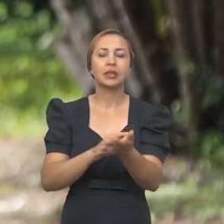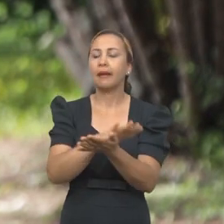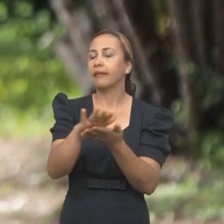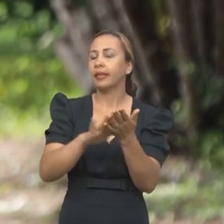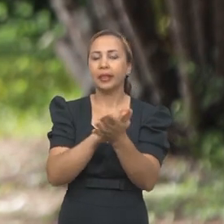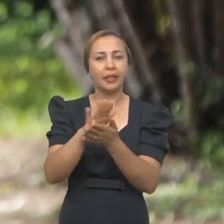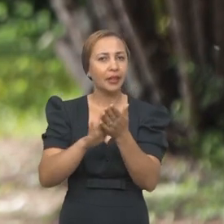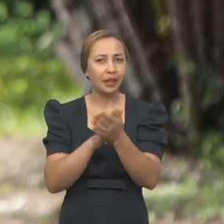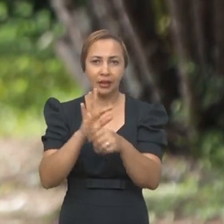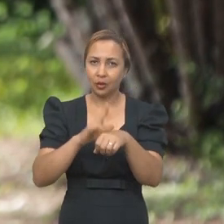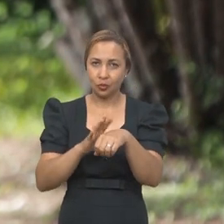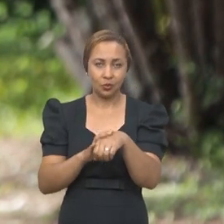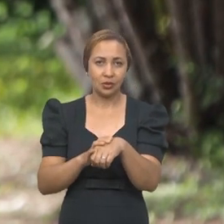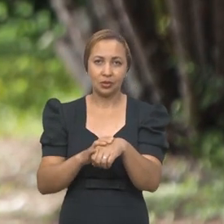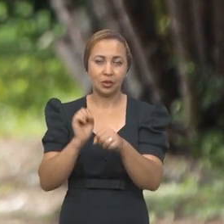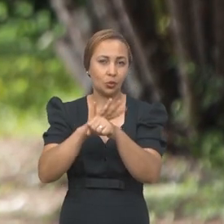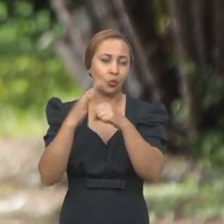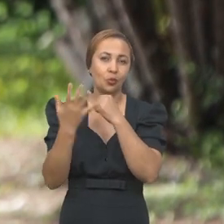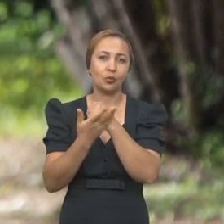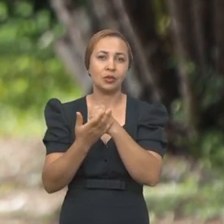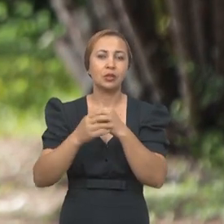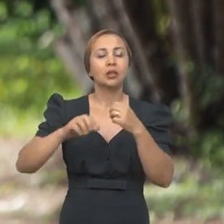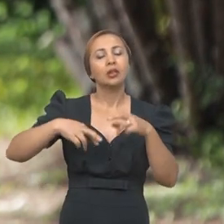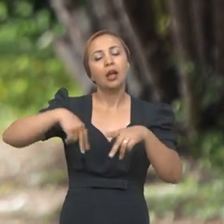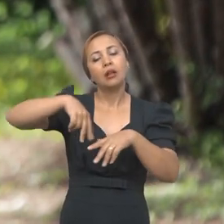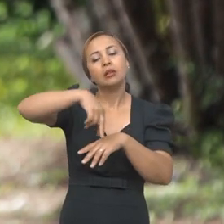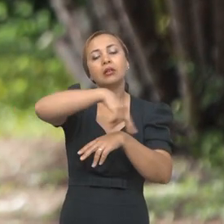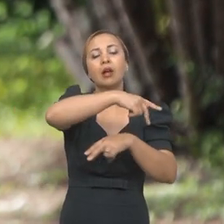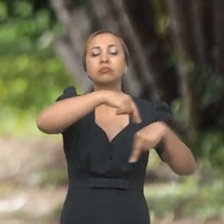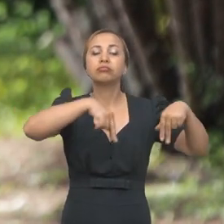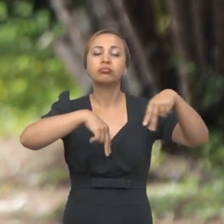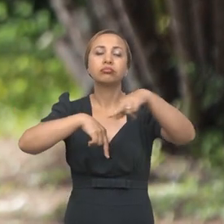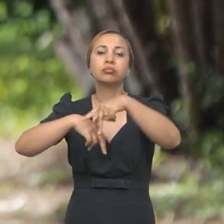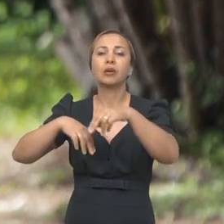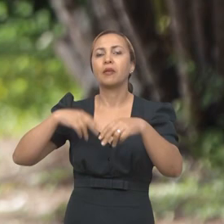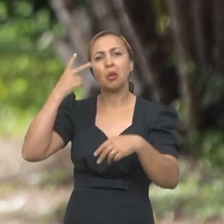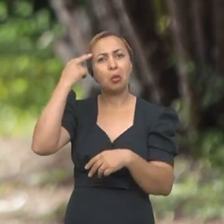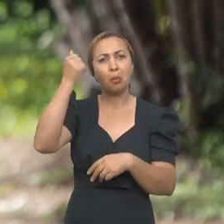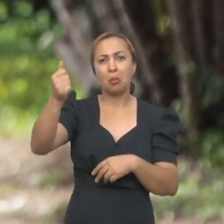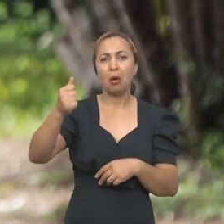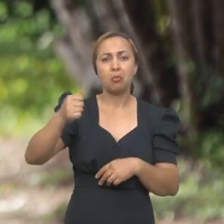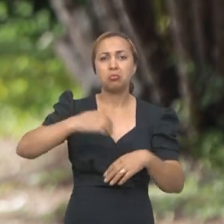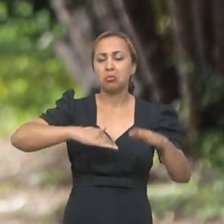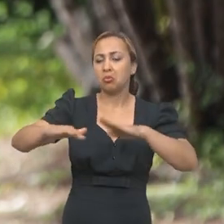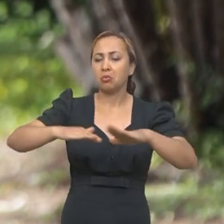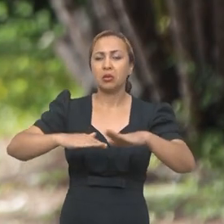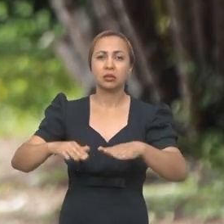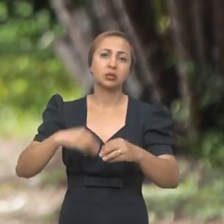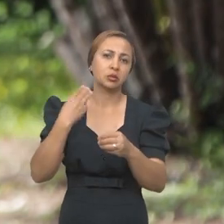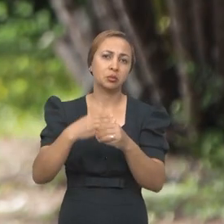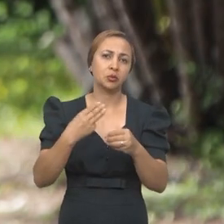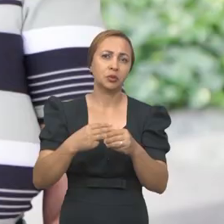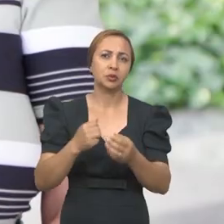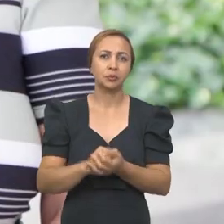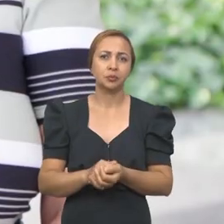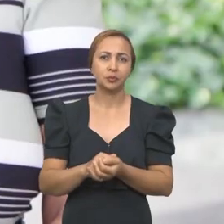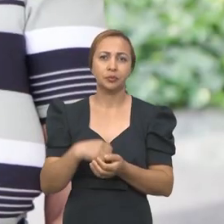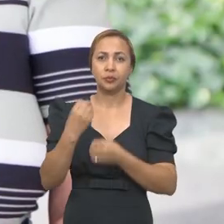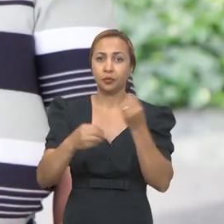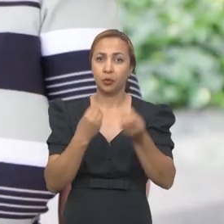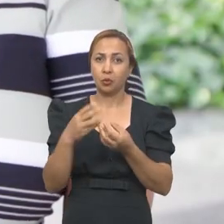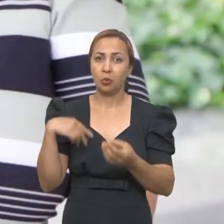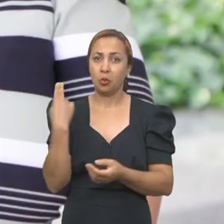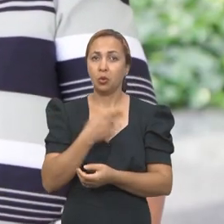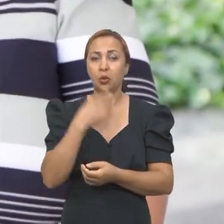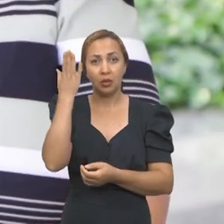apresentavam nenhum sintoma da Covid e que circulavam em locais de grande movimentação no município. Como